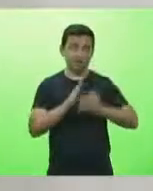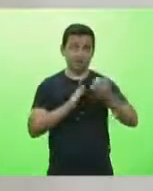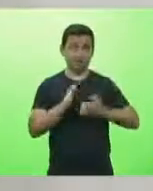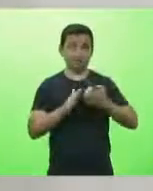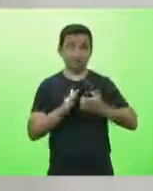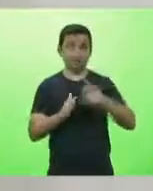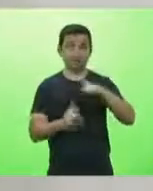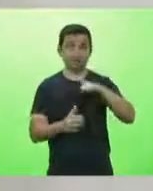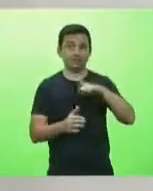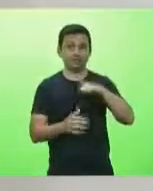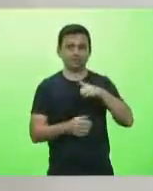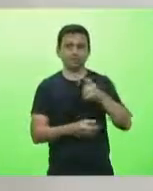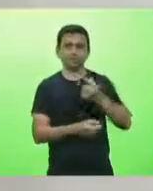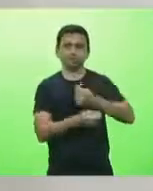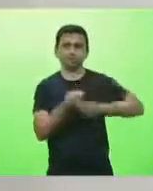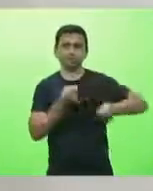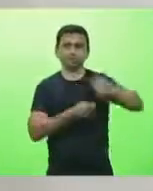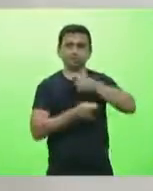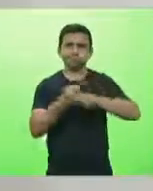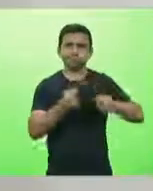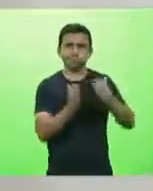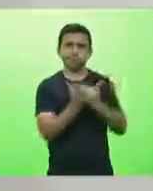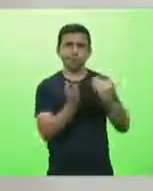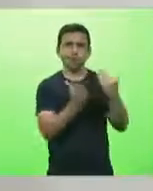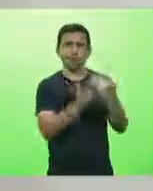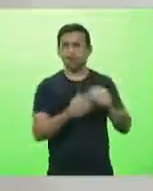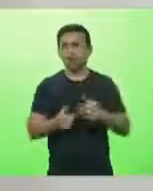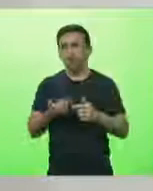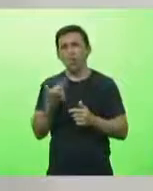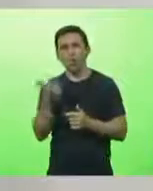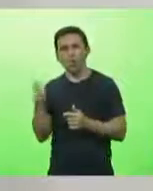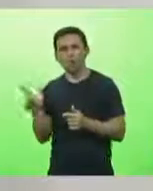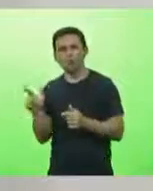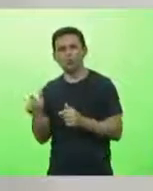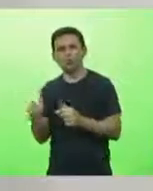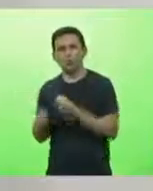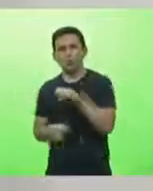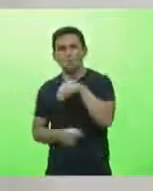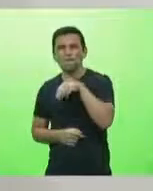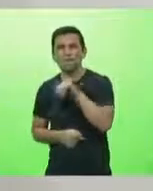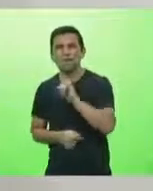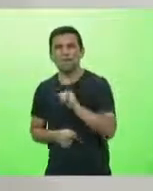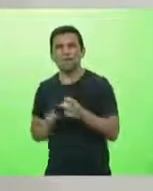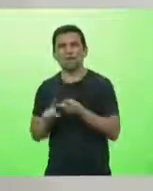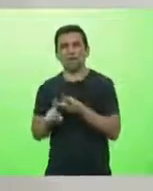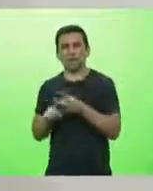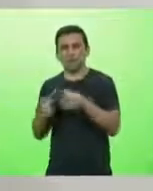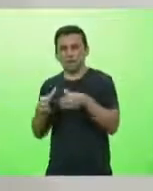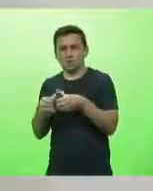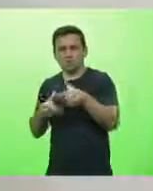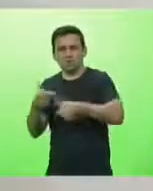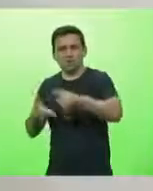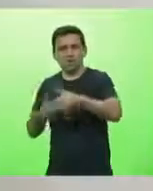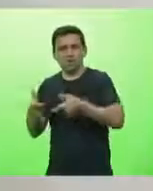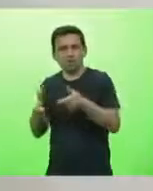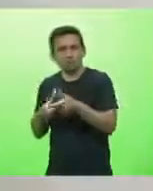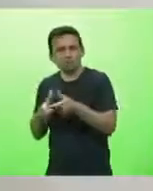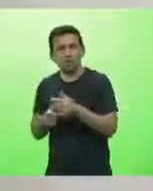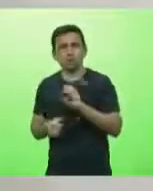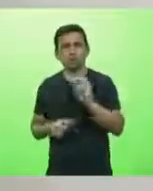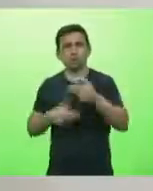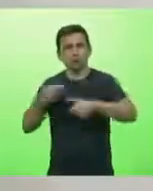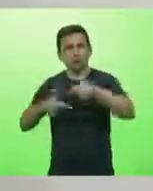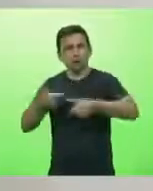manejar capital, mas o pequeno empreendedor ou aquele que... o microempreendedor ou mesmo que não tenha carteira assinada, que trabalhava na